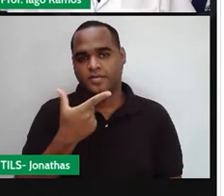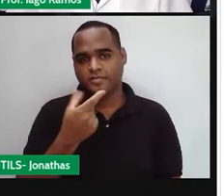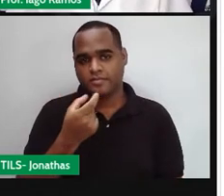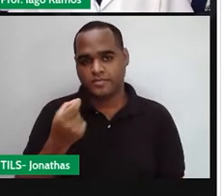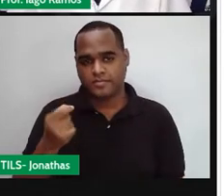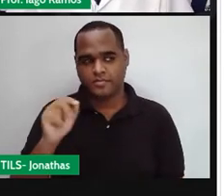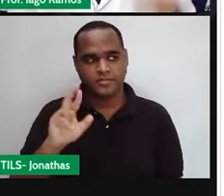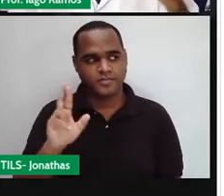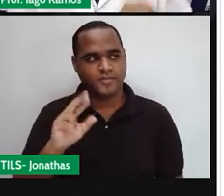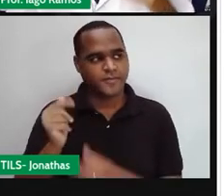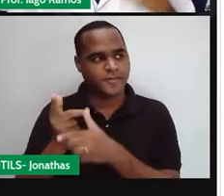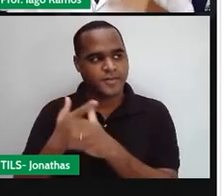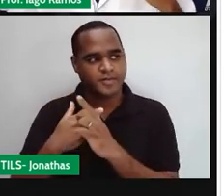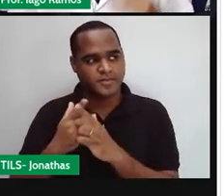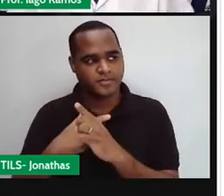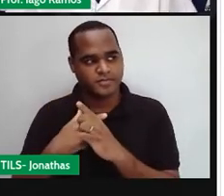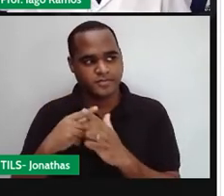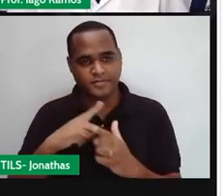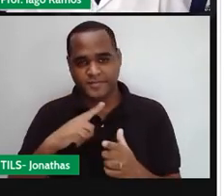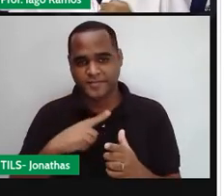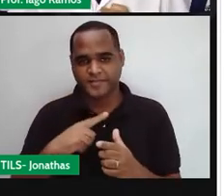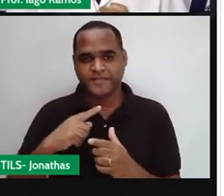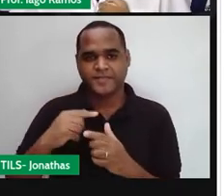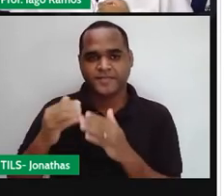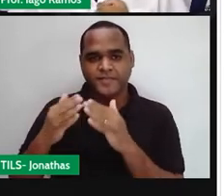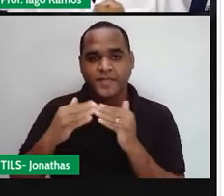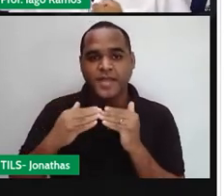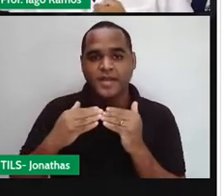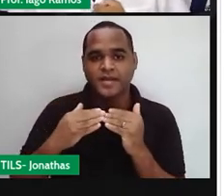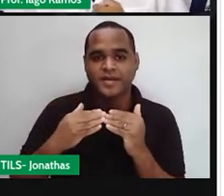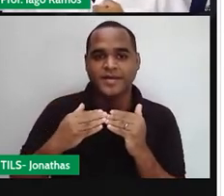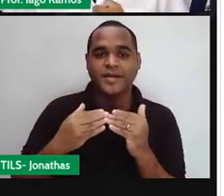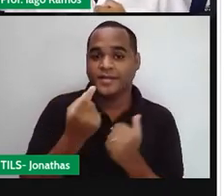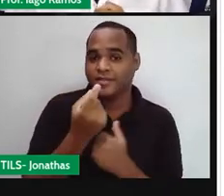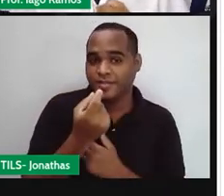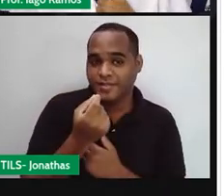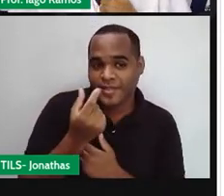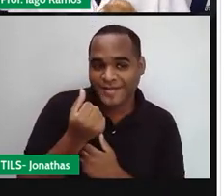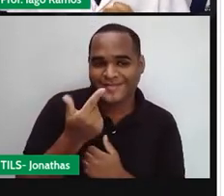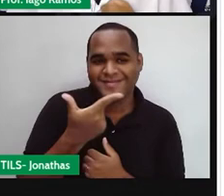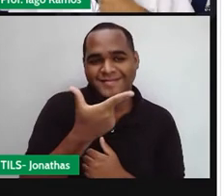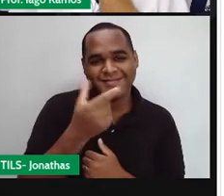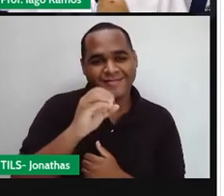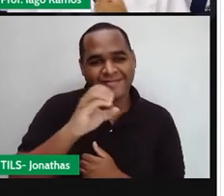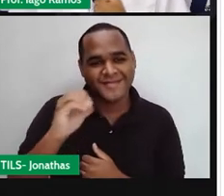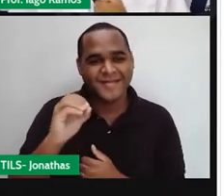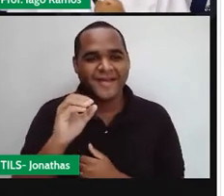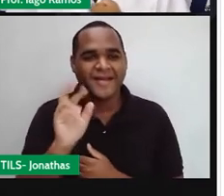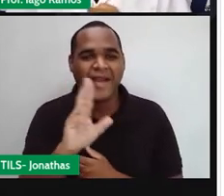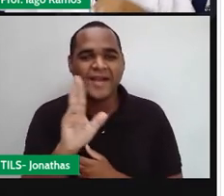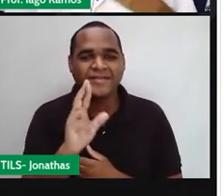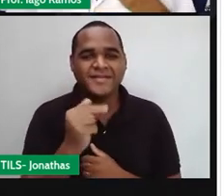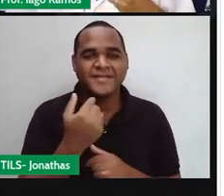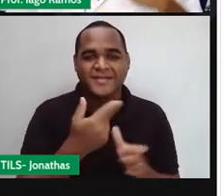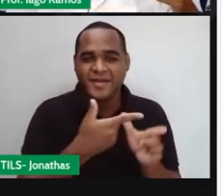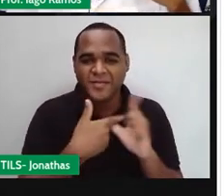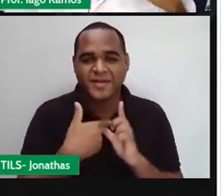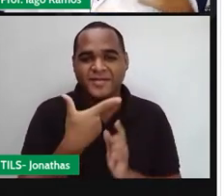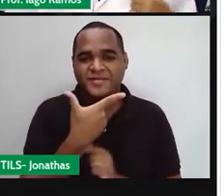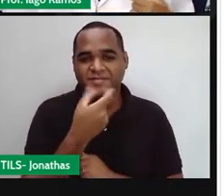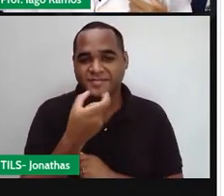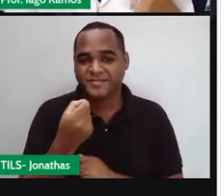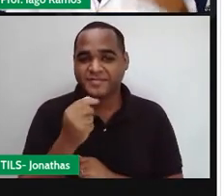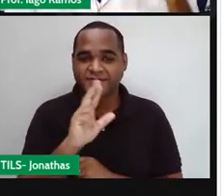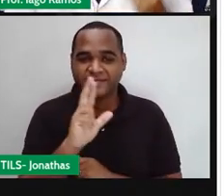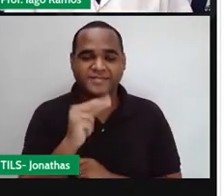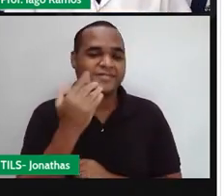emprestados ao meu amigo Jônatas, que está aí fazendo a interpretação, beleza? Então, eu combinei